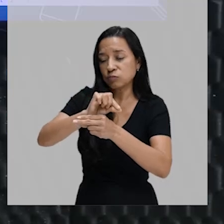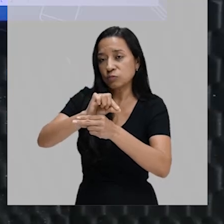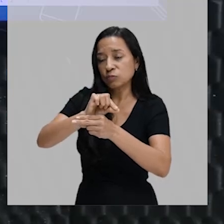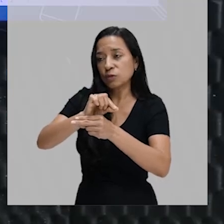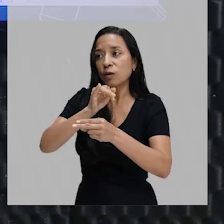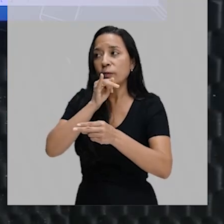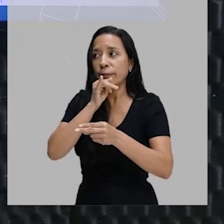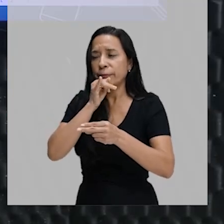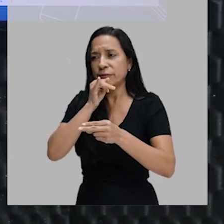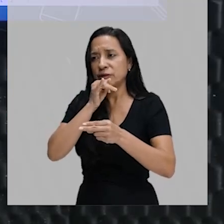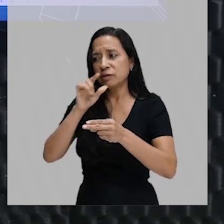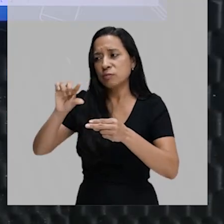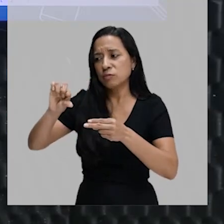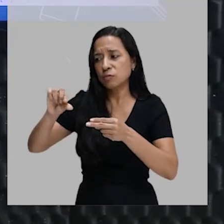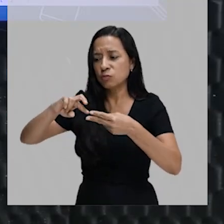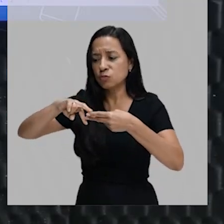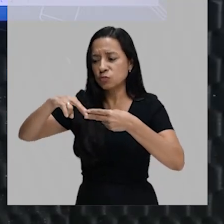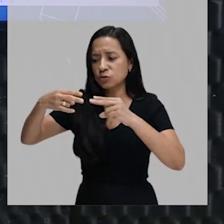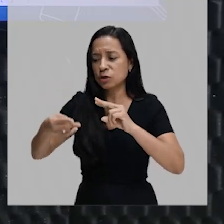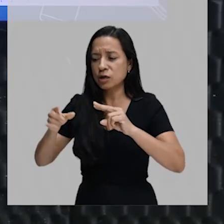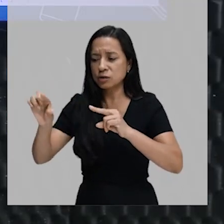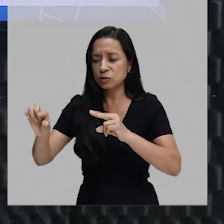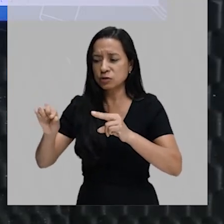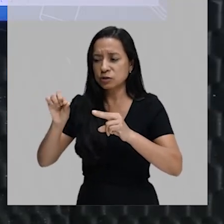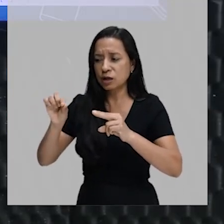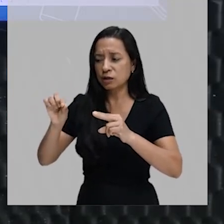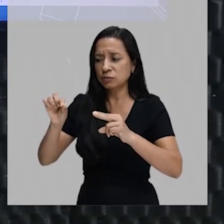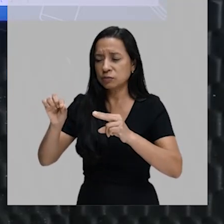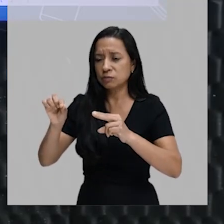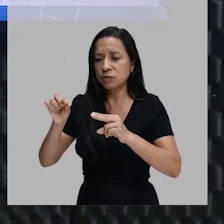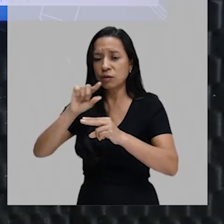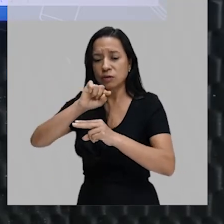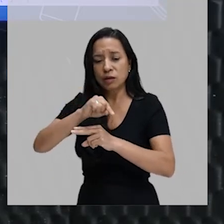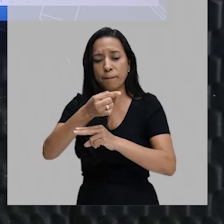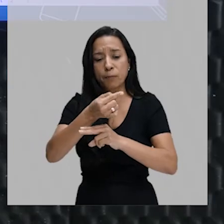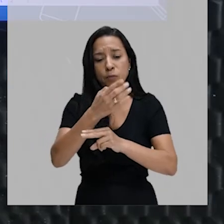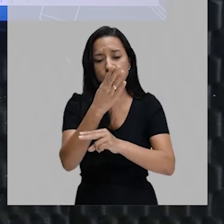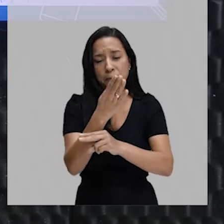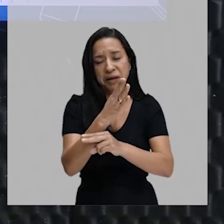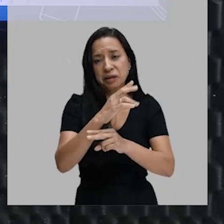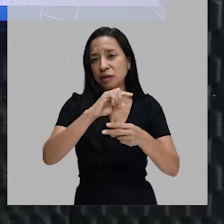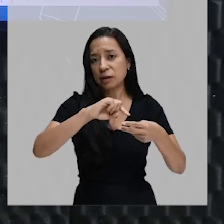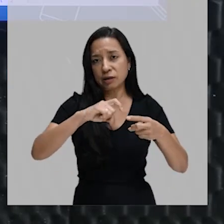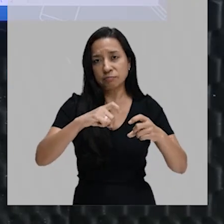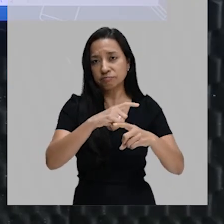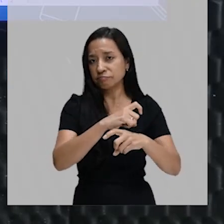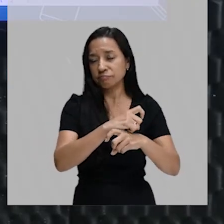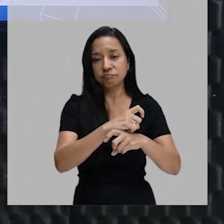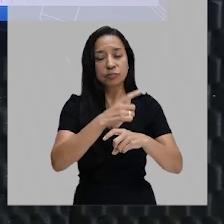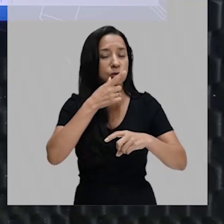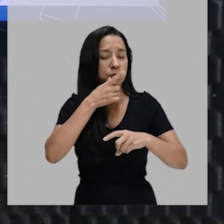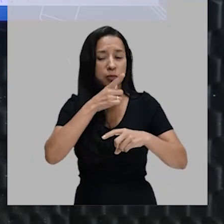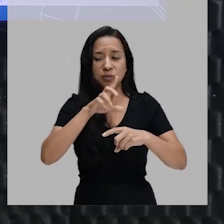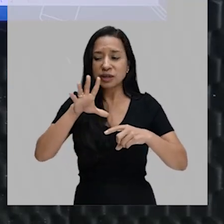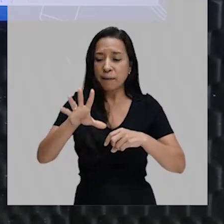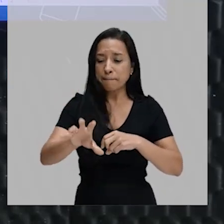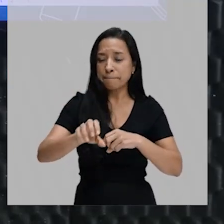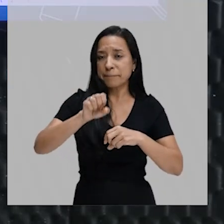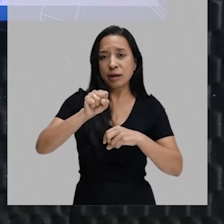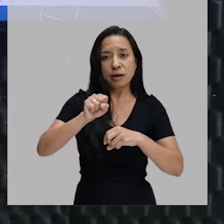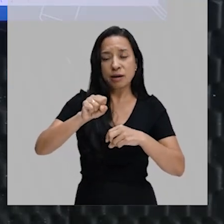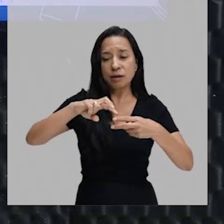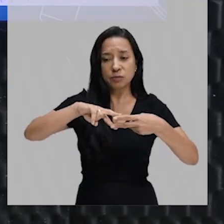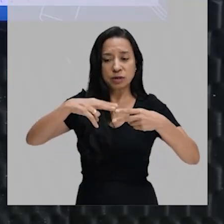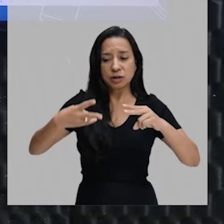bactéria, por exemplo? Como é que a gente faz essa manipulação? Eu sempre me perguntei. A gente não consegue pegar no DNA e a gente não consegue